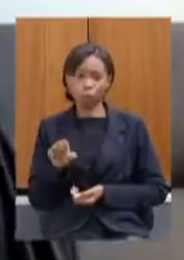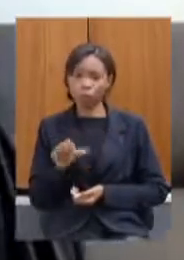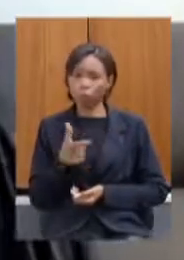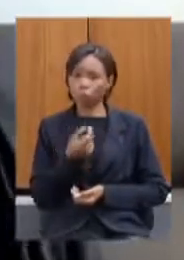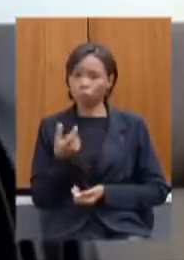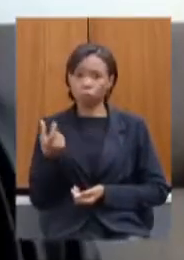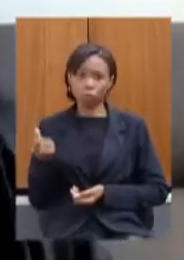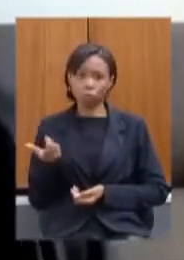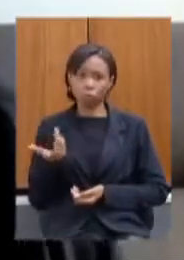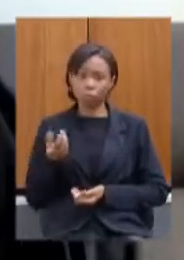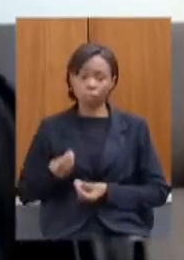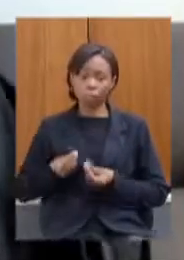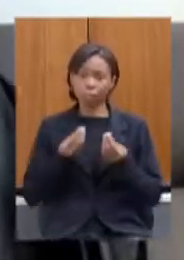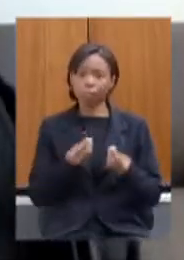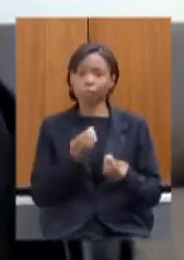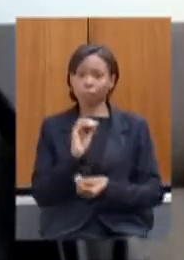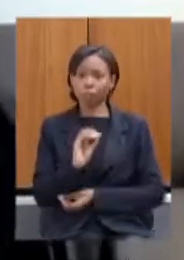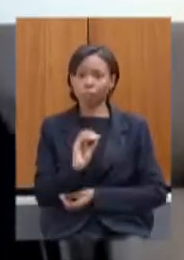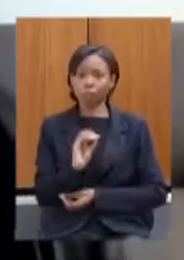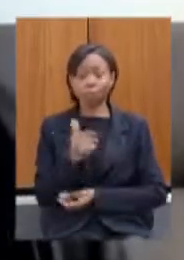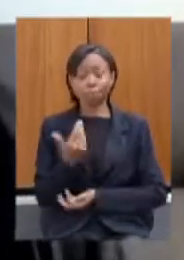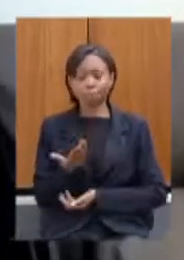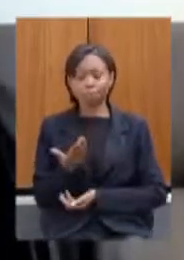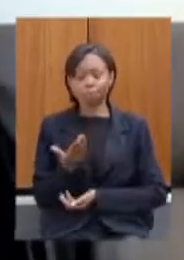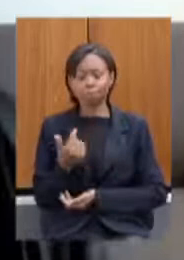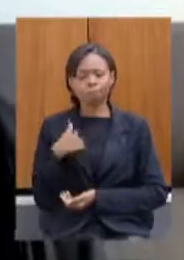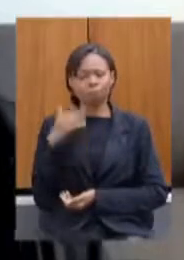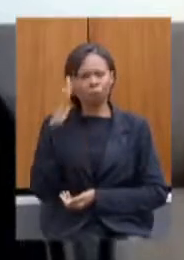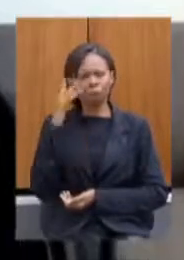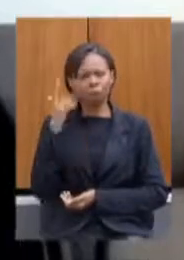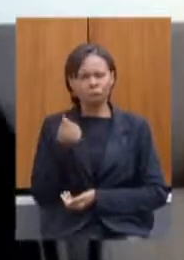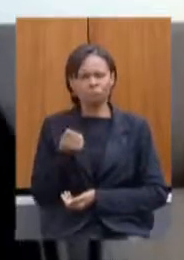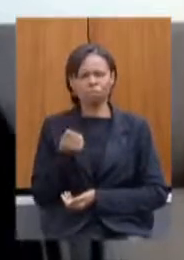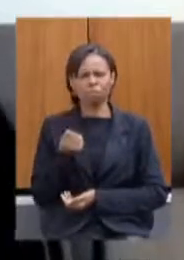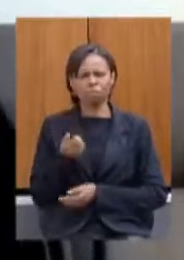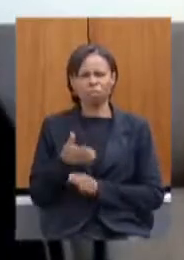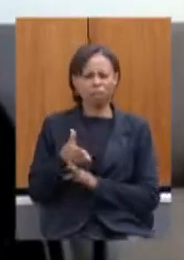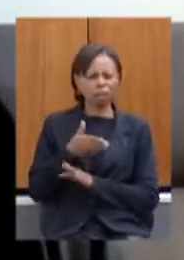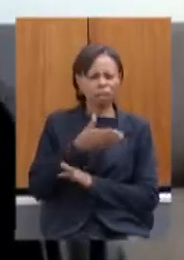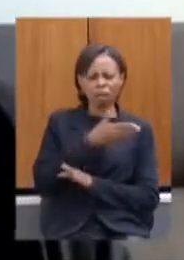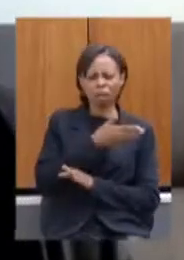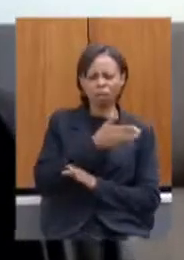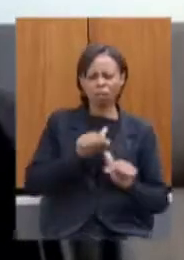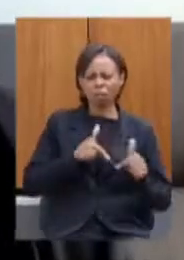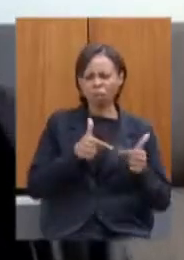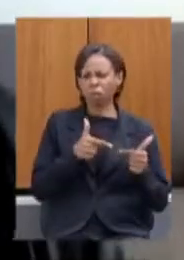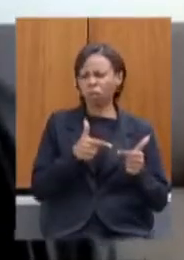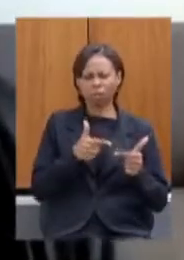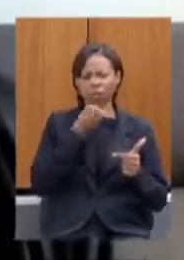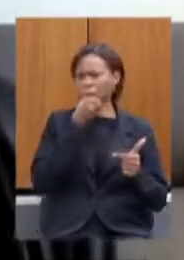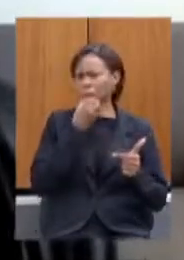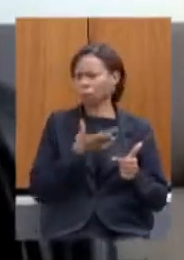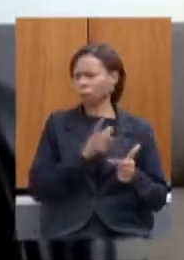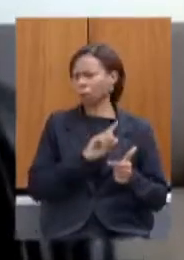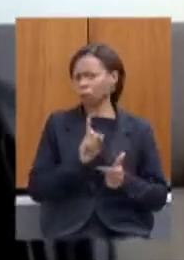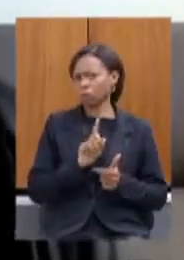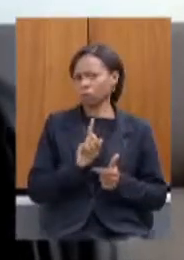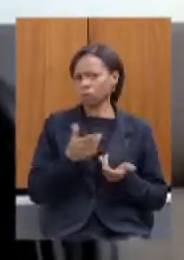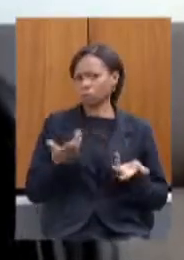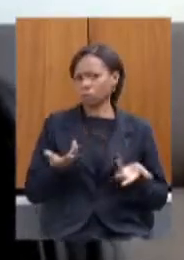pretélica mas eu acho secretário que do jeito que ficou não está bom enquanto não fizer uma lei